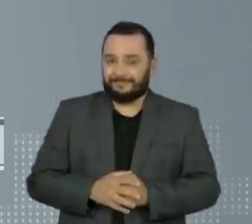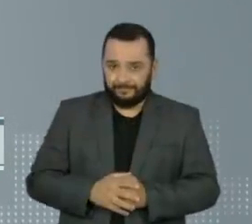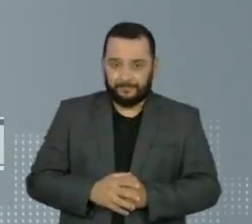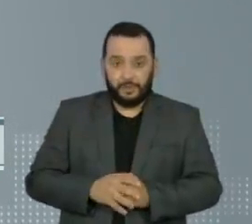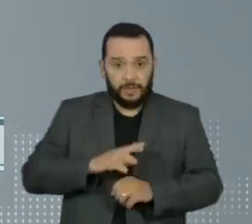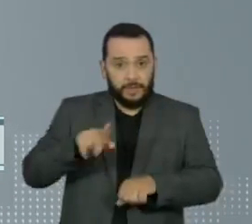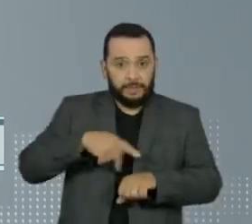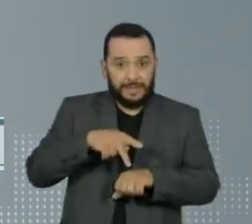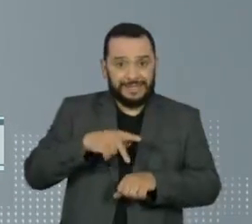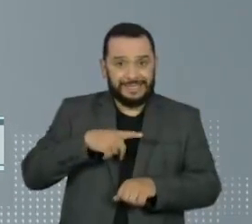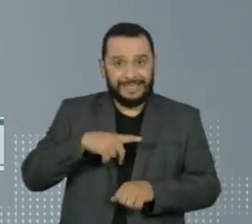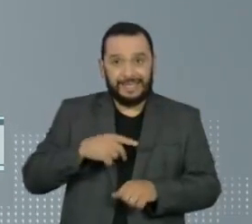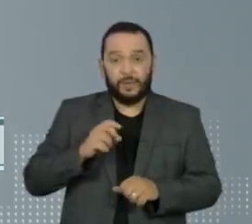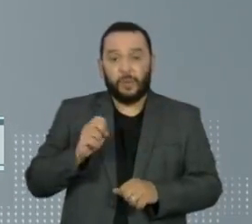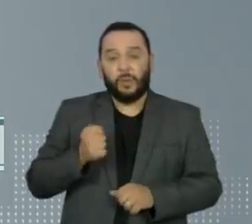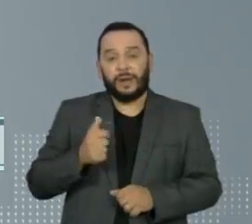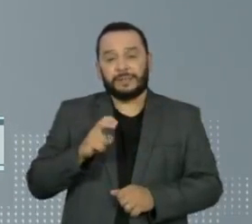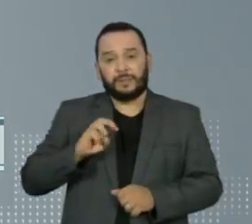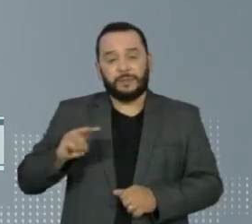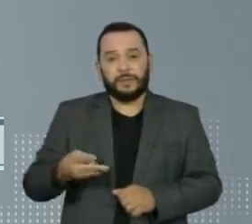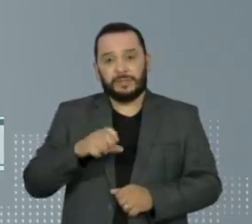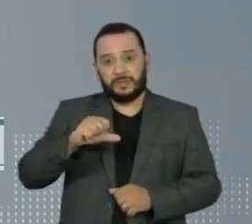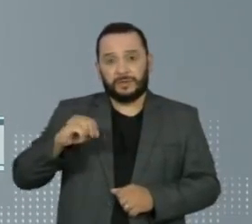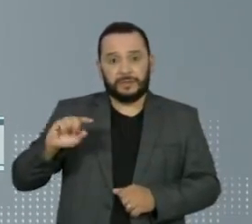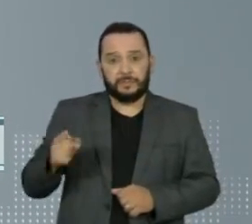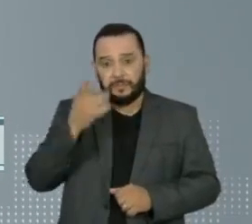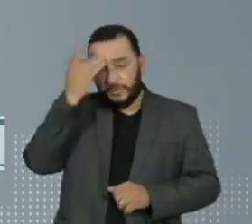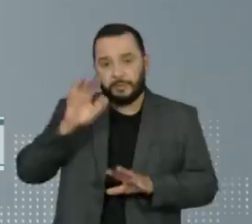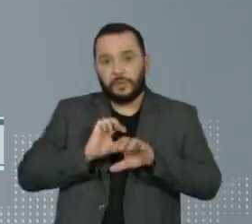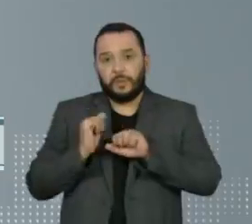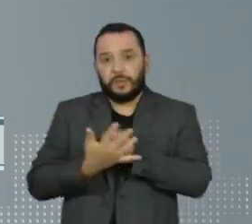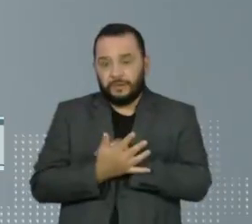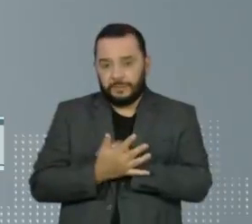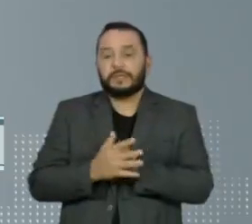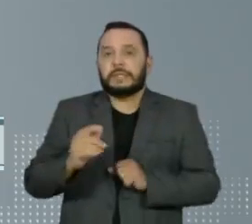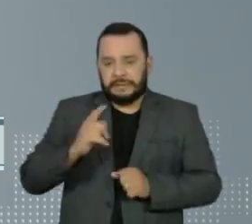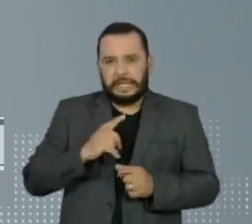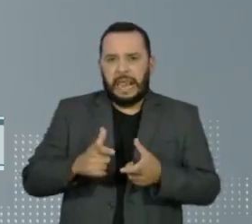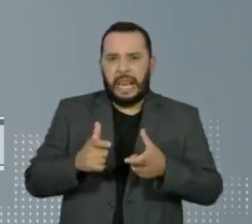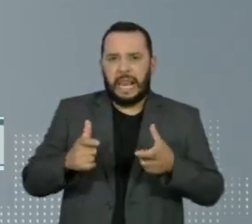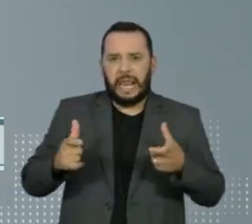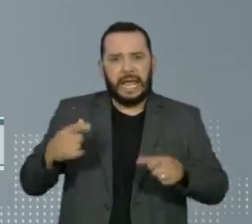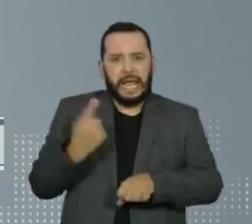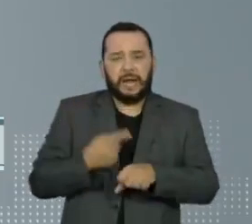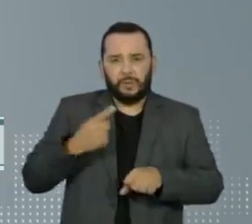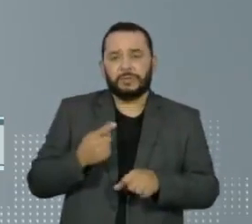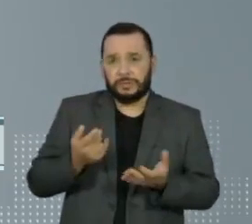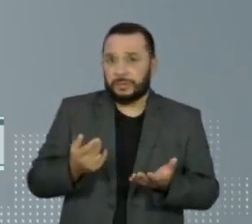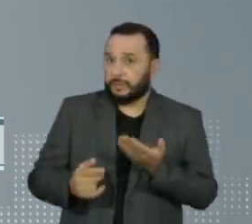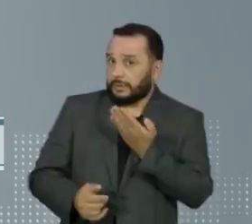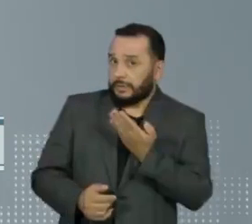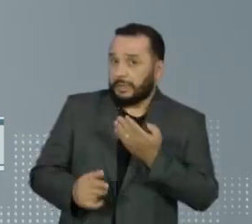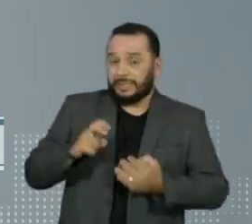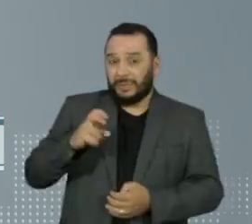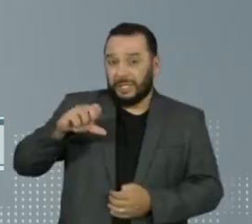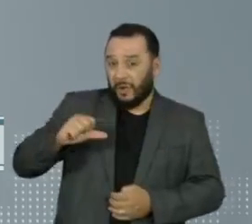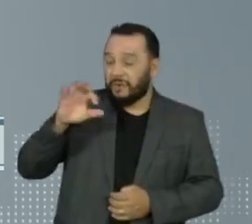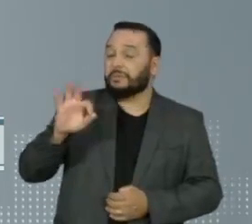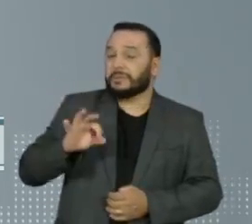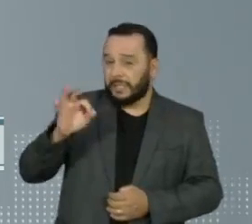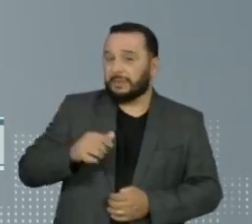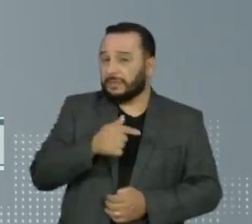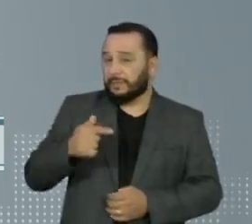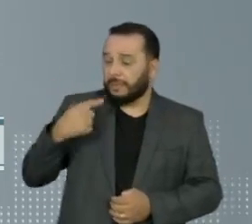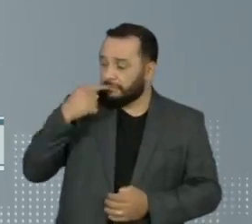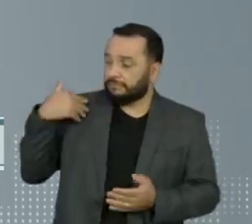O país está próximo de 5,9 milhões de com o maior aumento da média desde junho, 59% na última